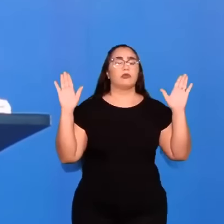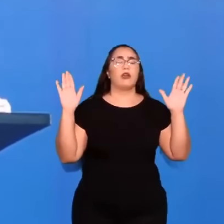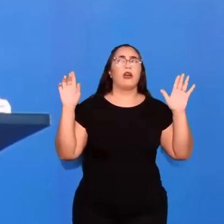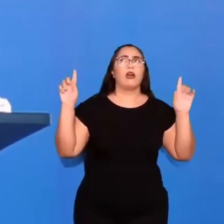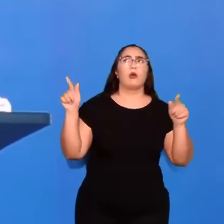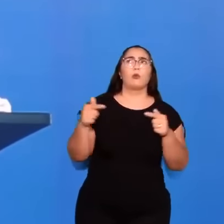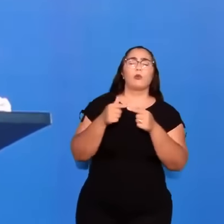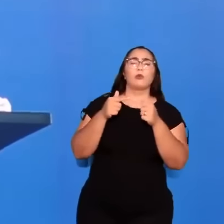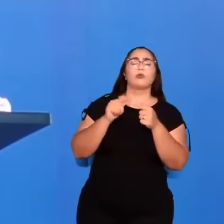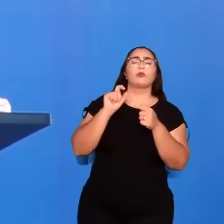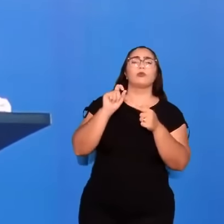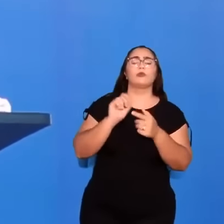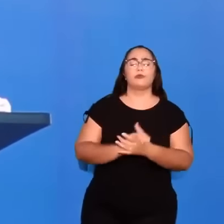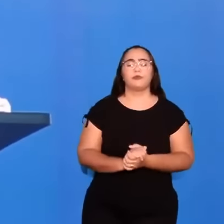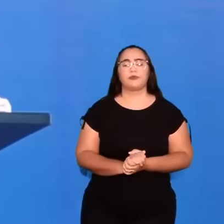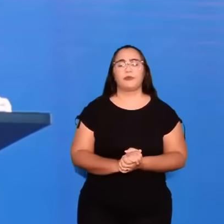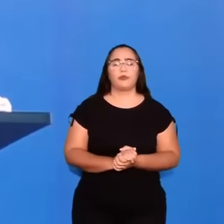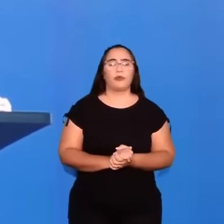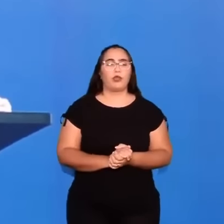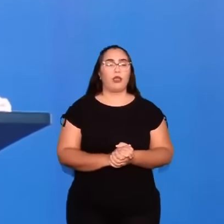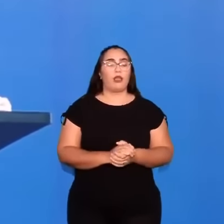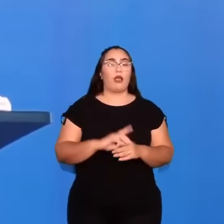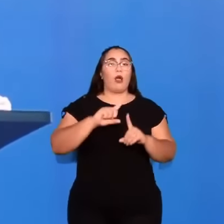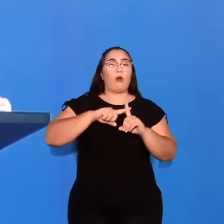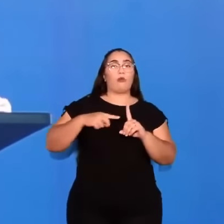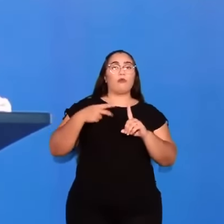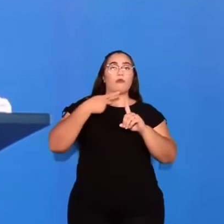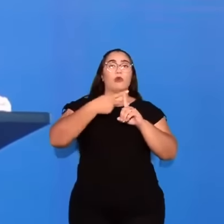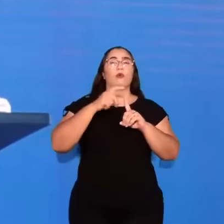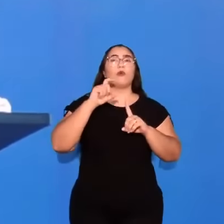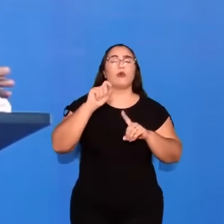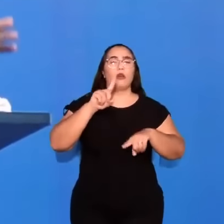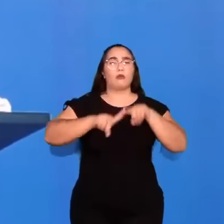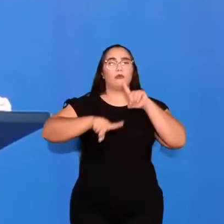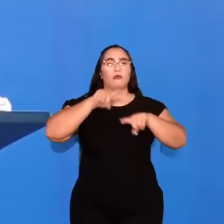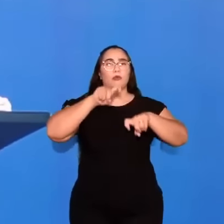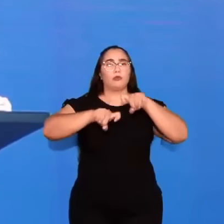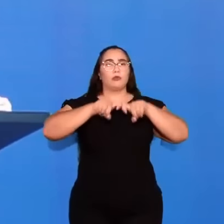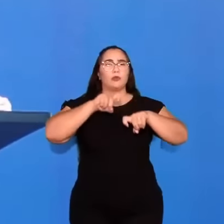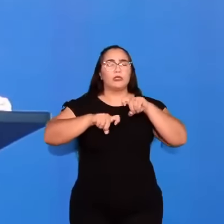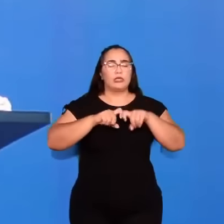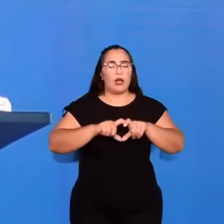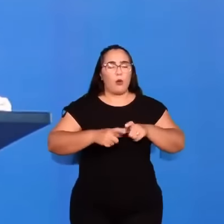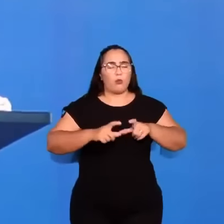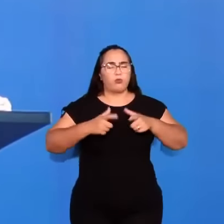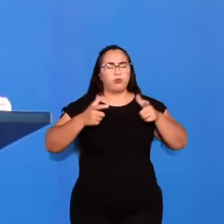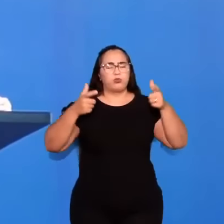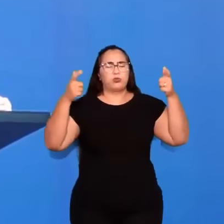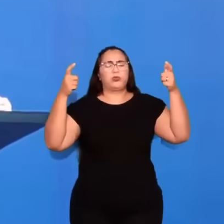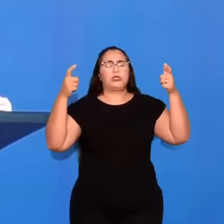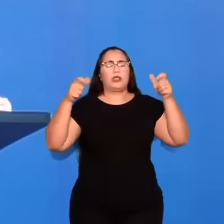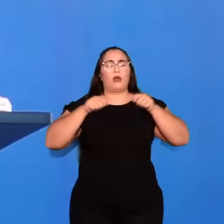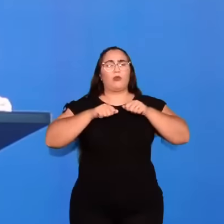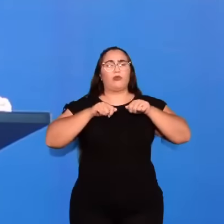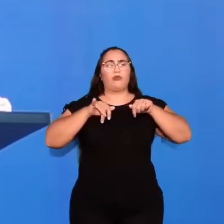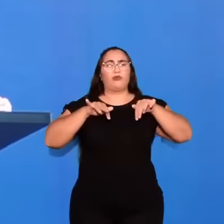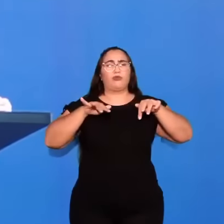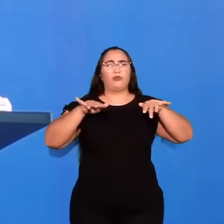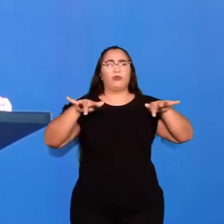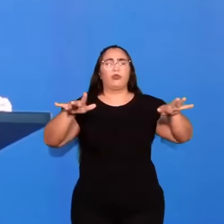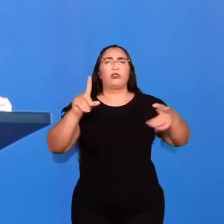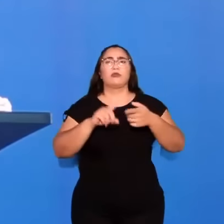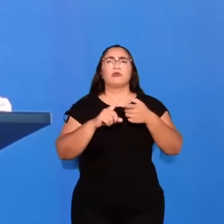Associa-se a isso, ao aumento desenfreado de um material pornográfico. E isso se potencializou ainda mais com o